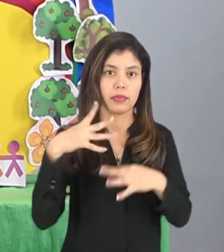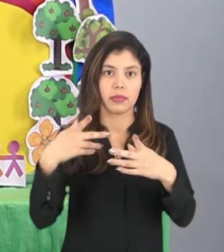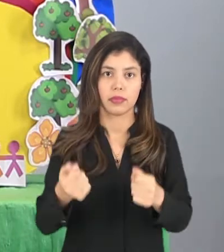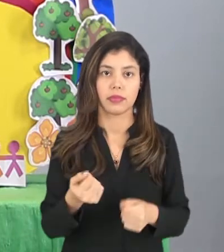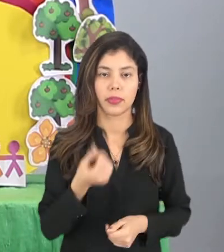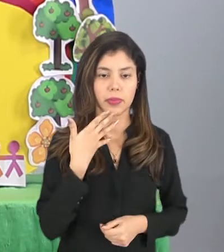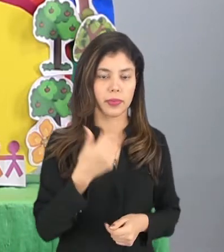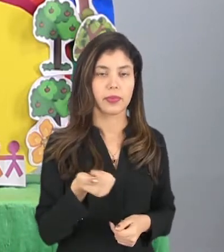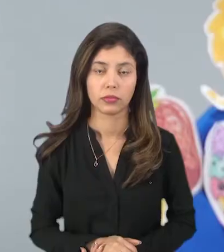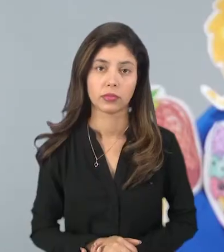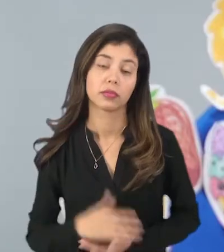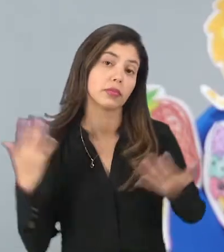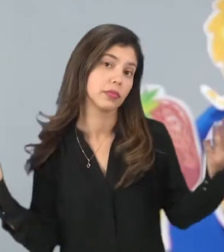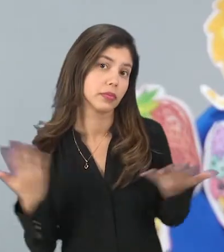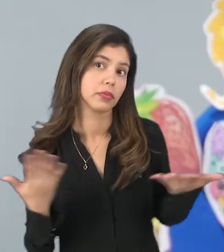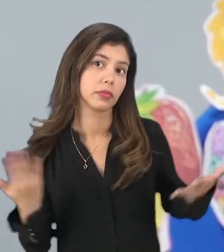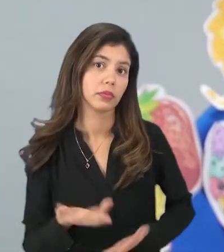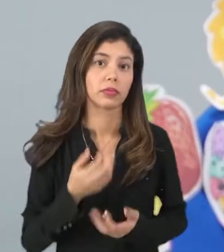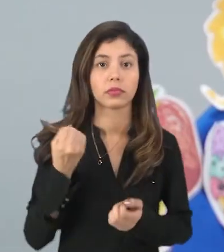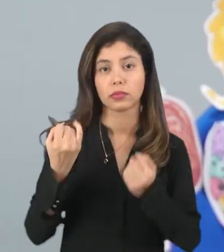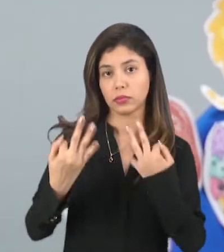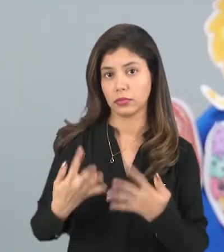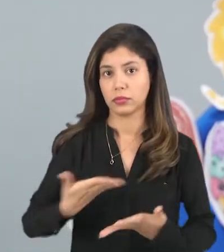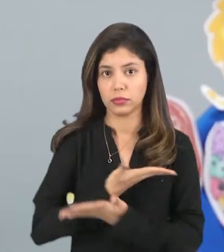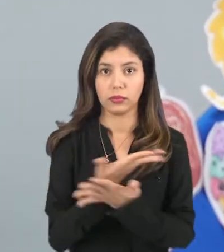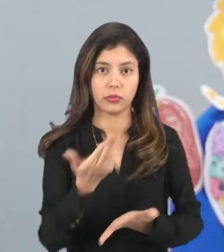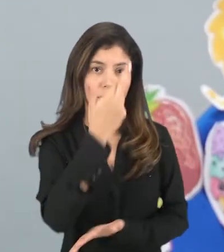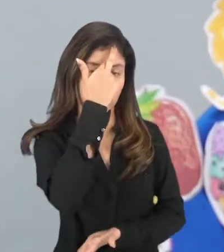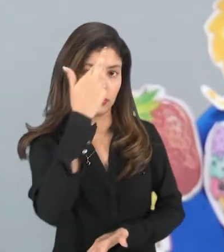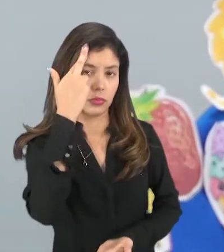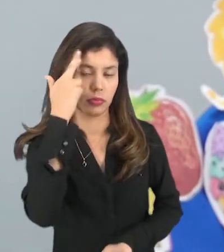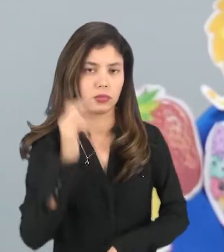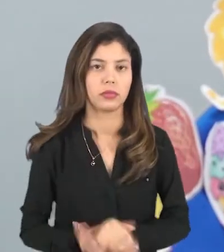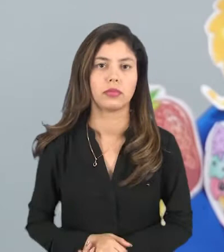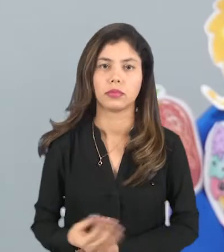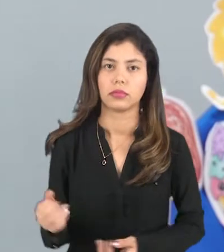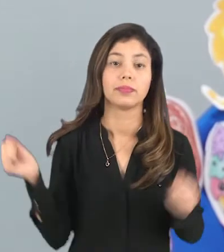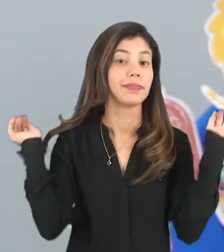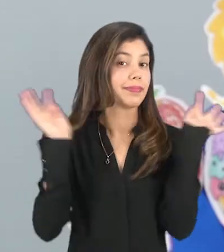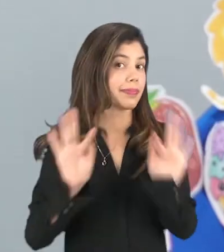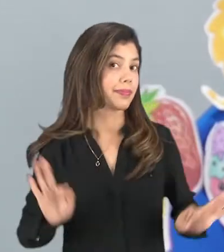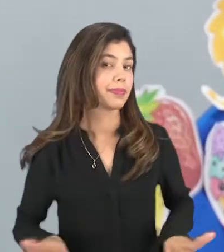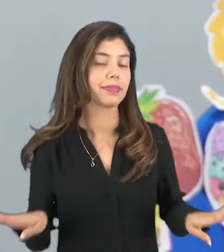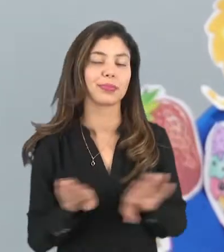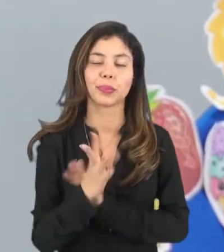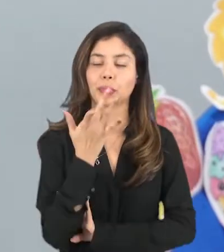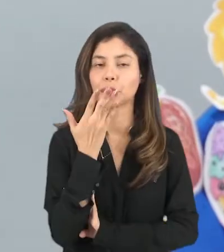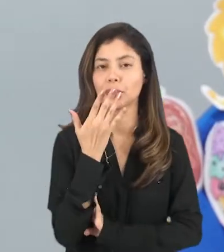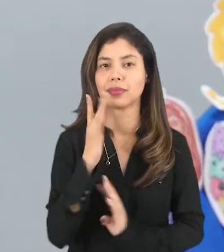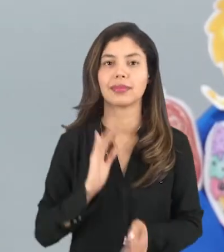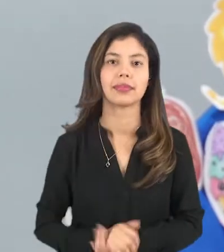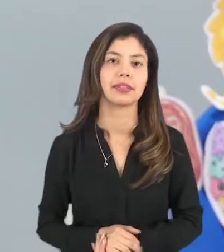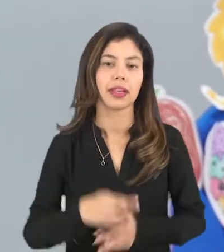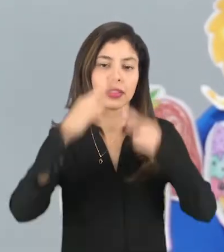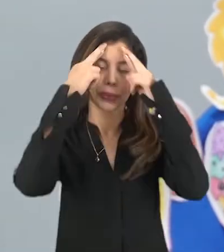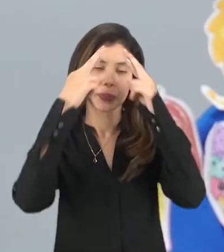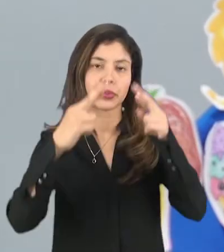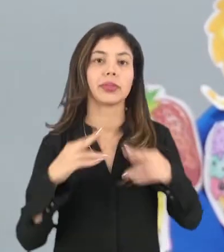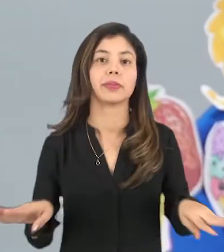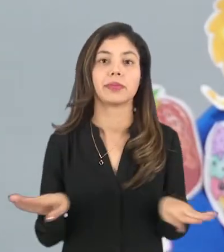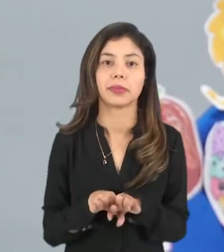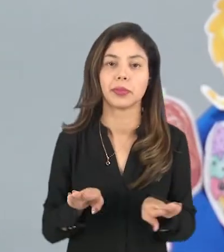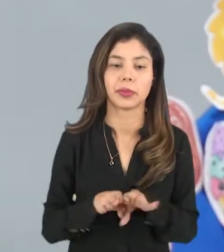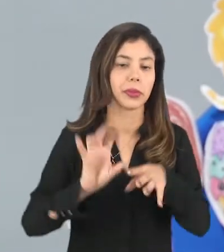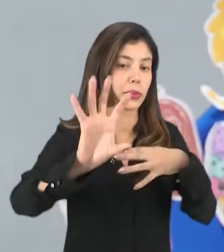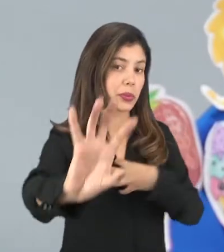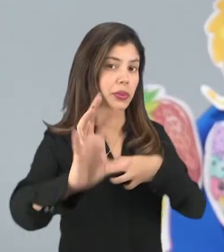Vamos lá. Agora eu vou contar uma história para vocês muito divertida e muito colorida sobre respeito e